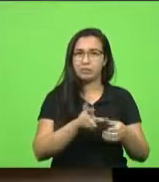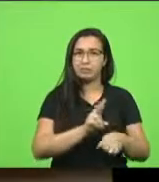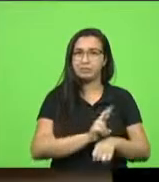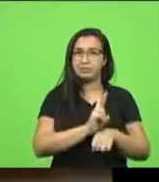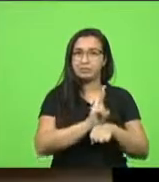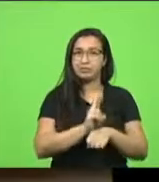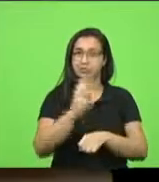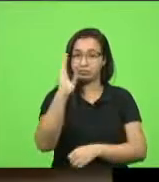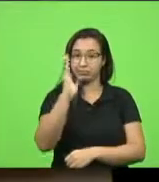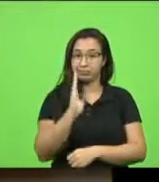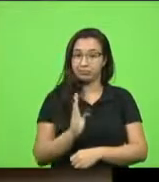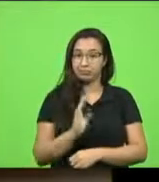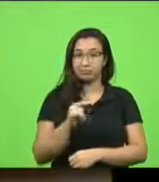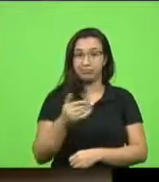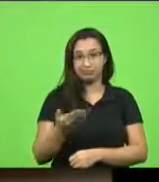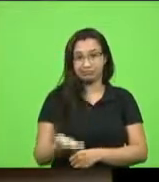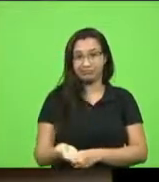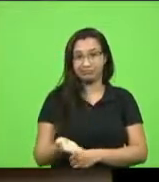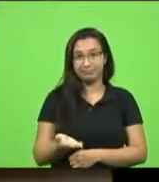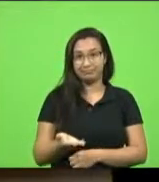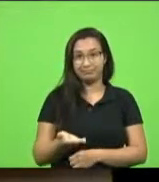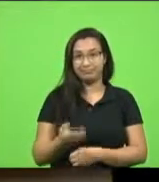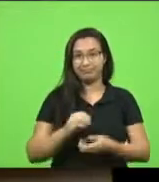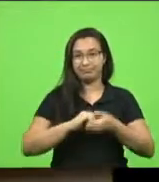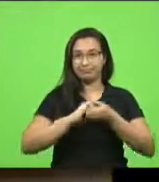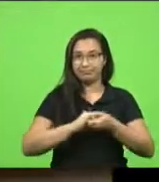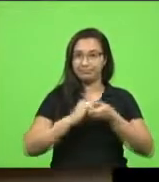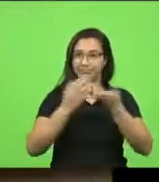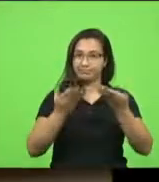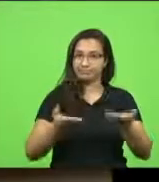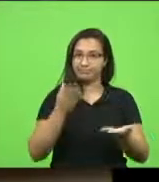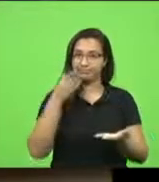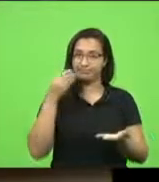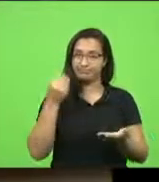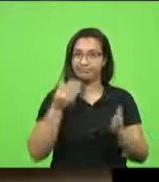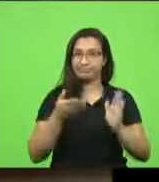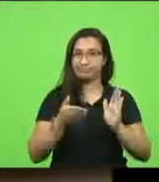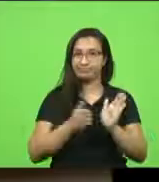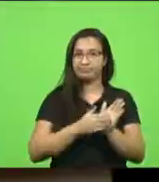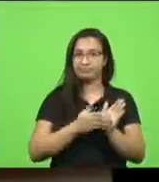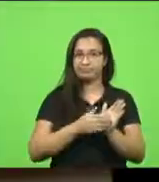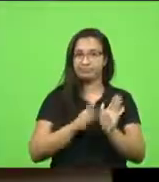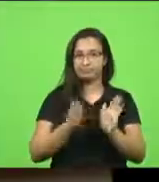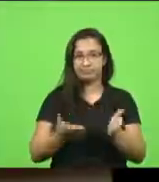nacional, quero deixar aqui meus cumprimentos à Vossa Excelência e parabenizá-la pela atuação.